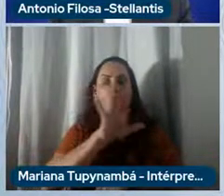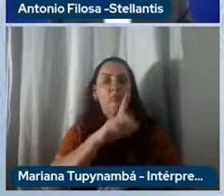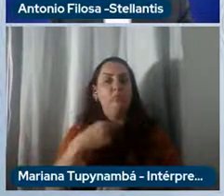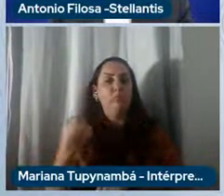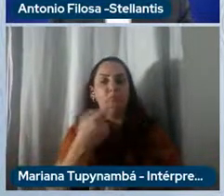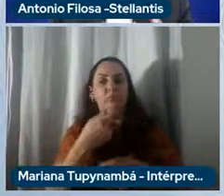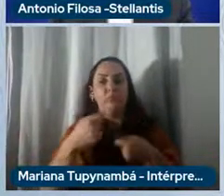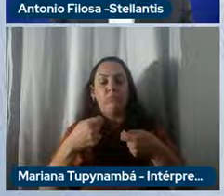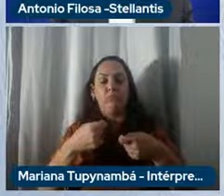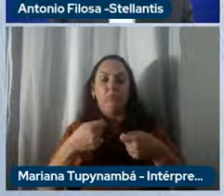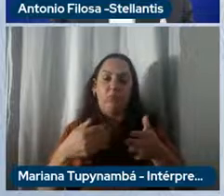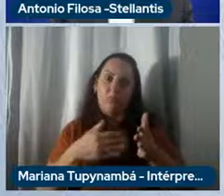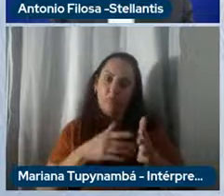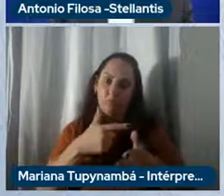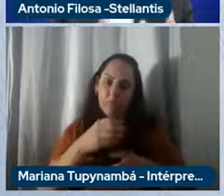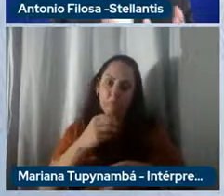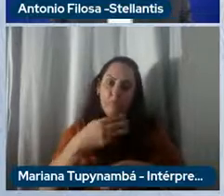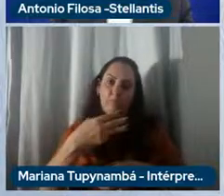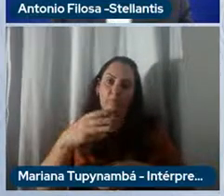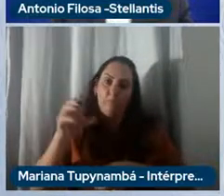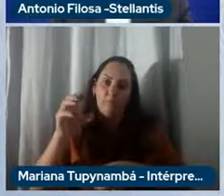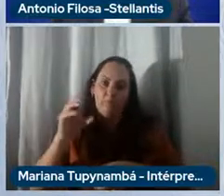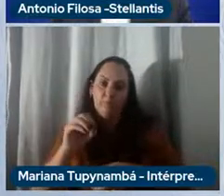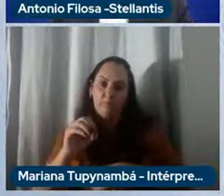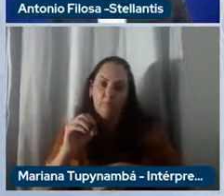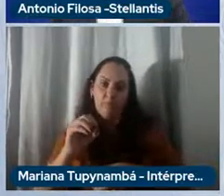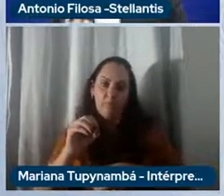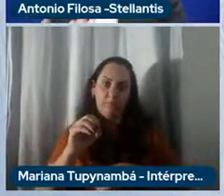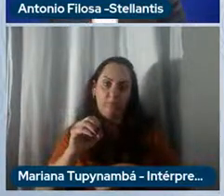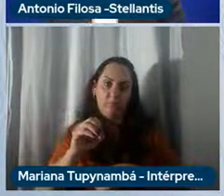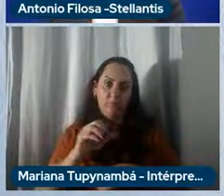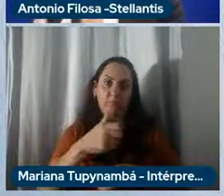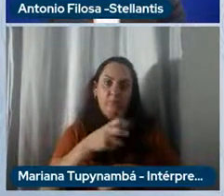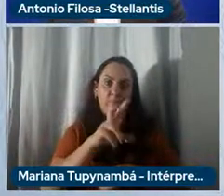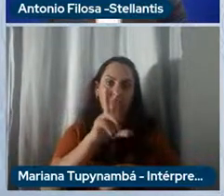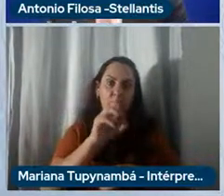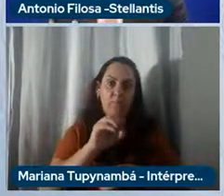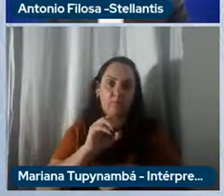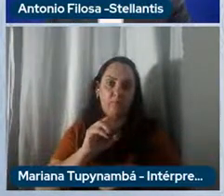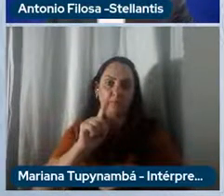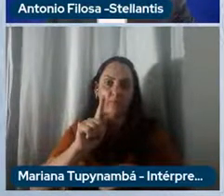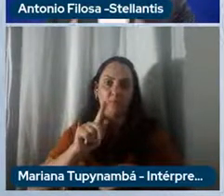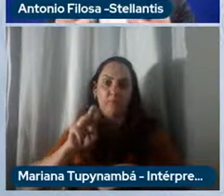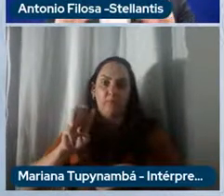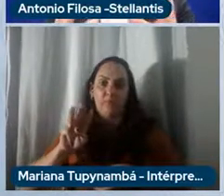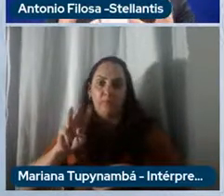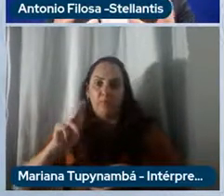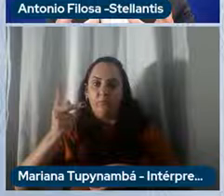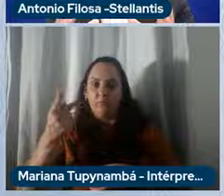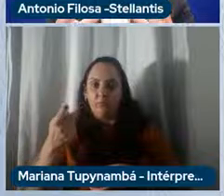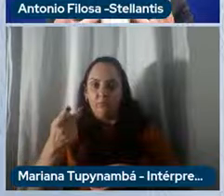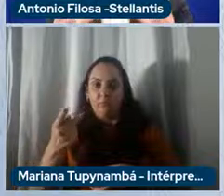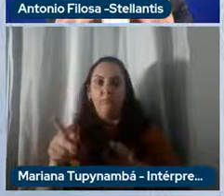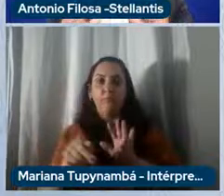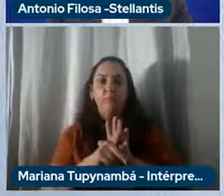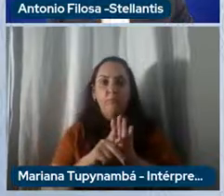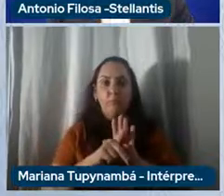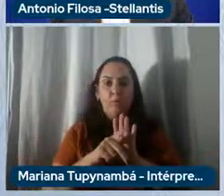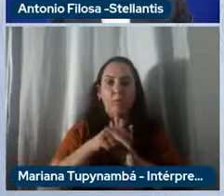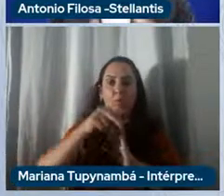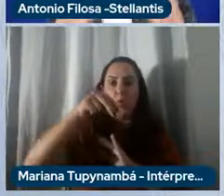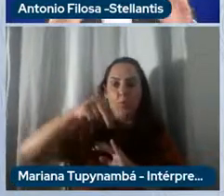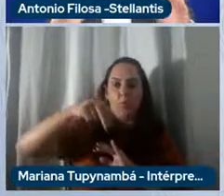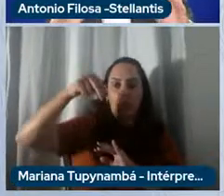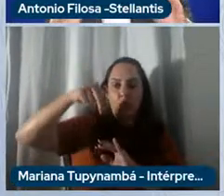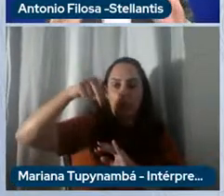2030 de 150 gigawatôra na América do Norte e 250 gigawatôra na Europa. Então, precisaremos estabelecer